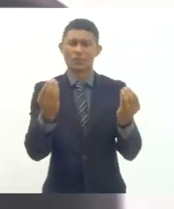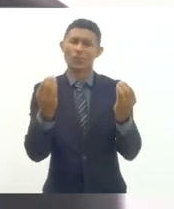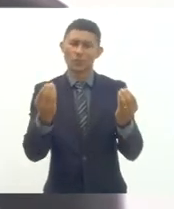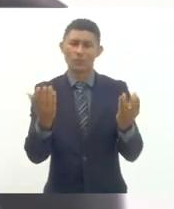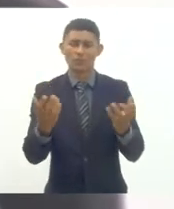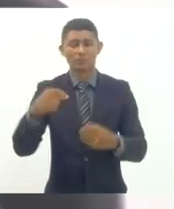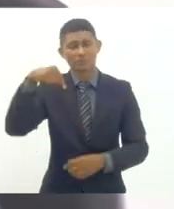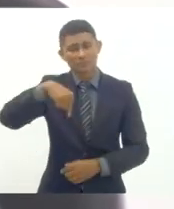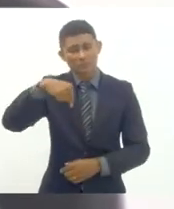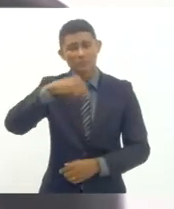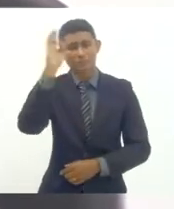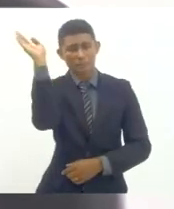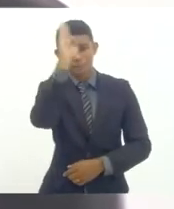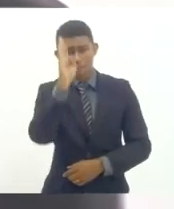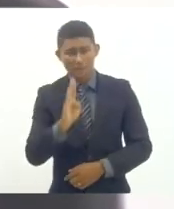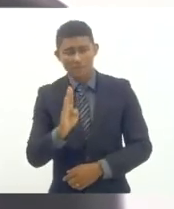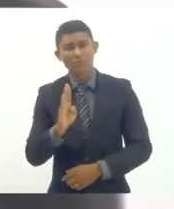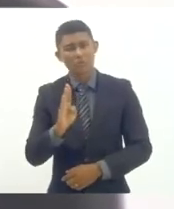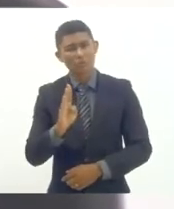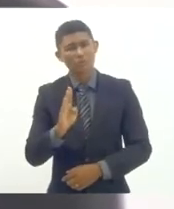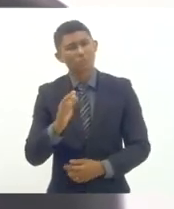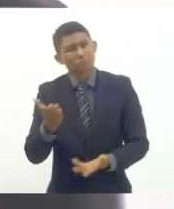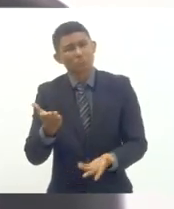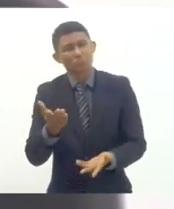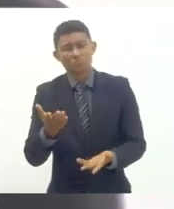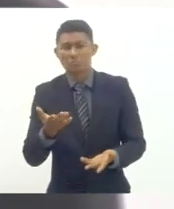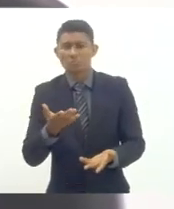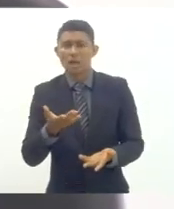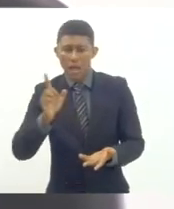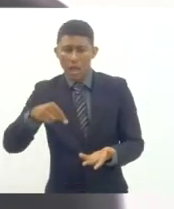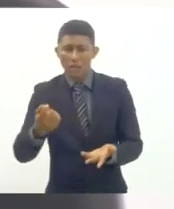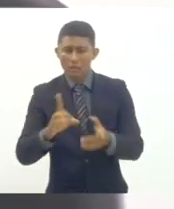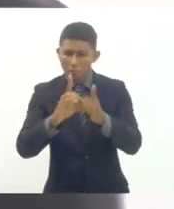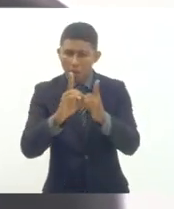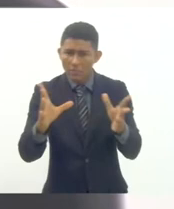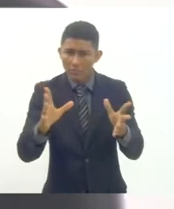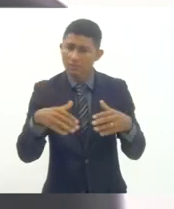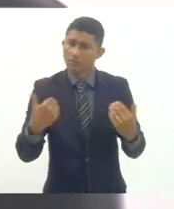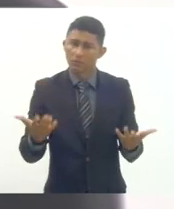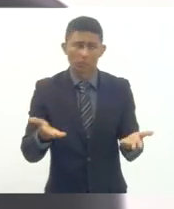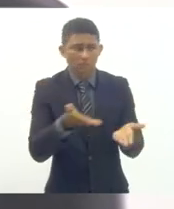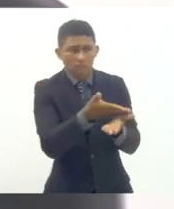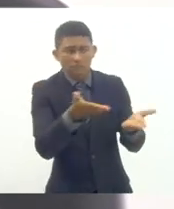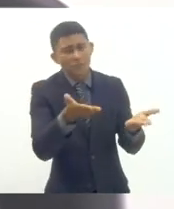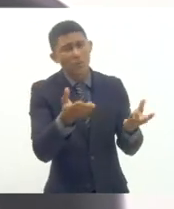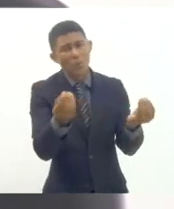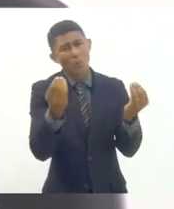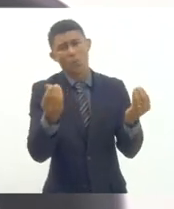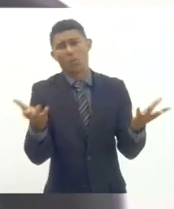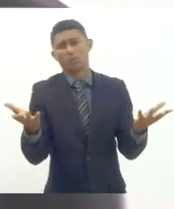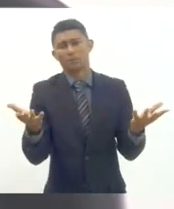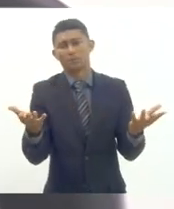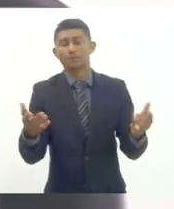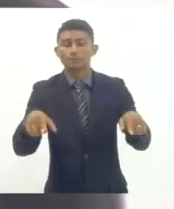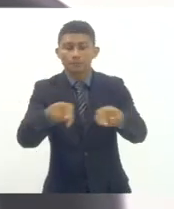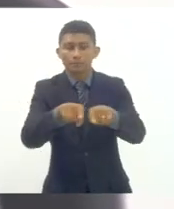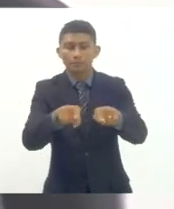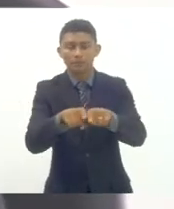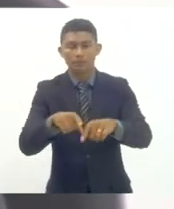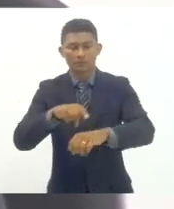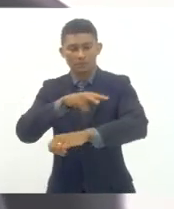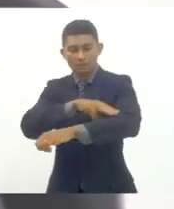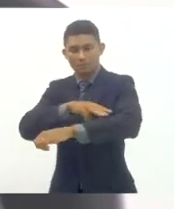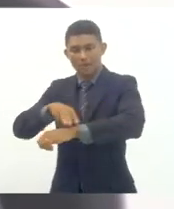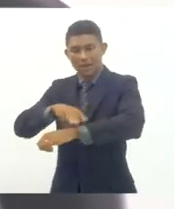se pauta por um estado democrático de direitos pensar que cooperações como a que existe em Macaé